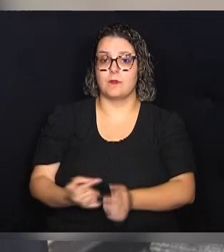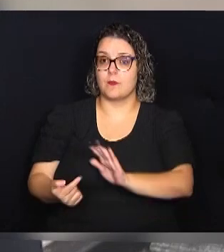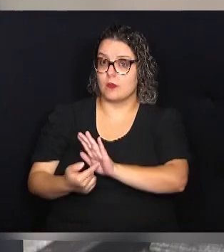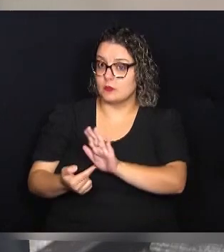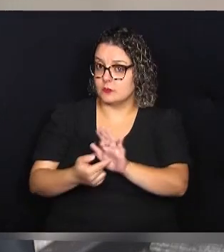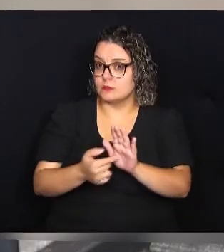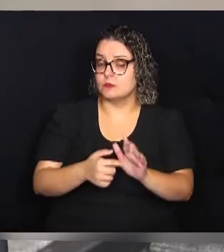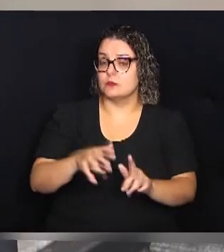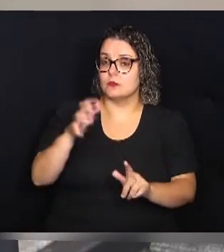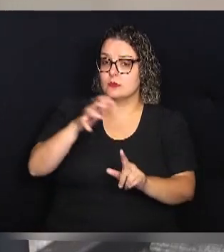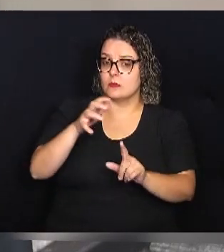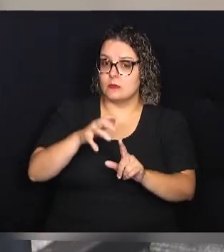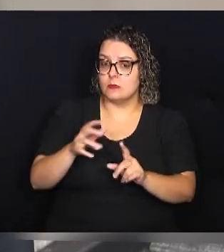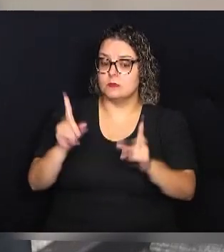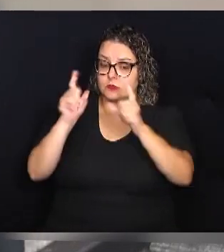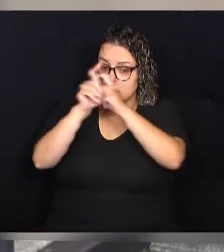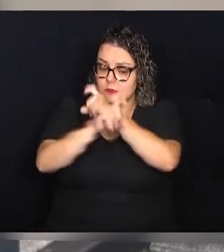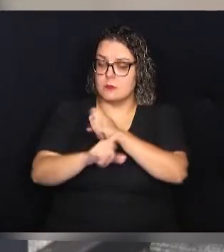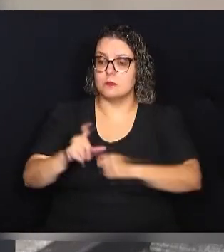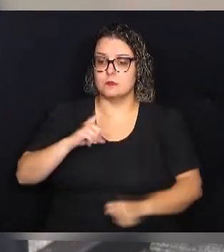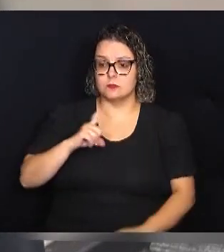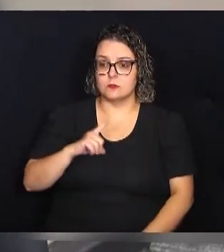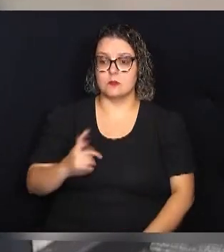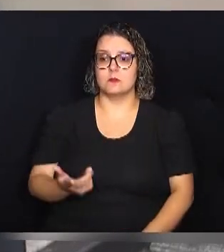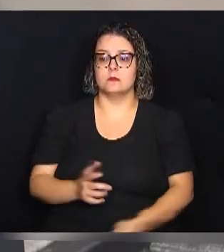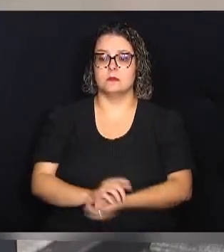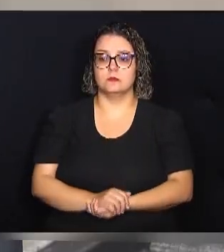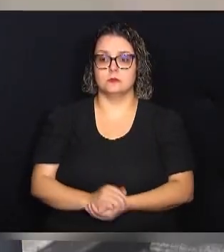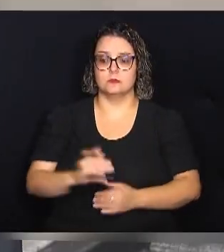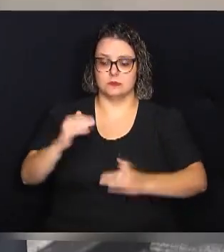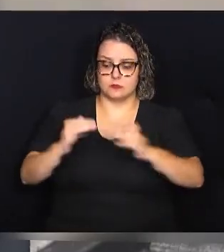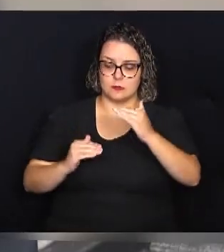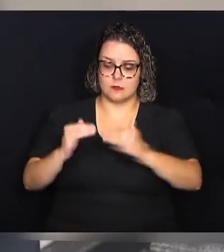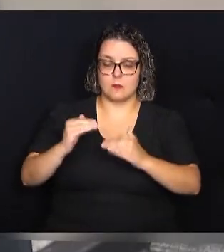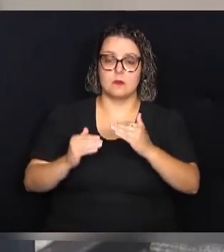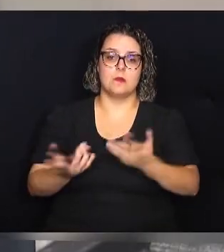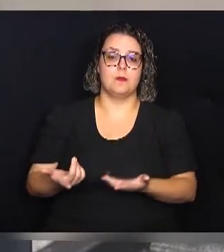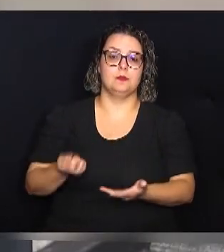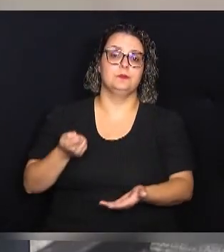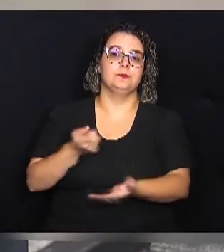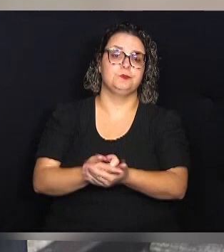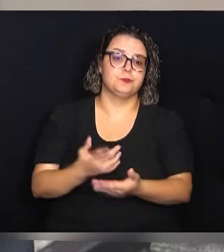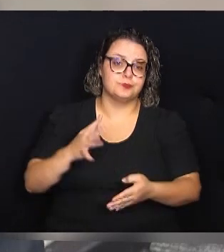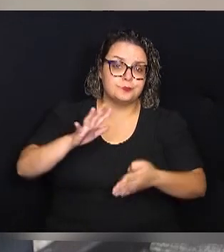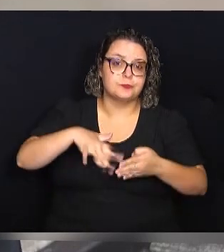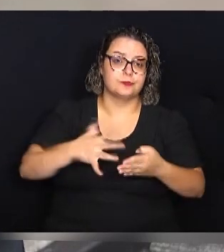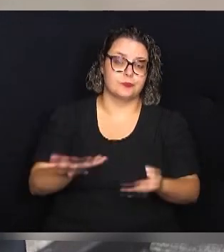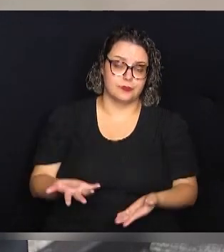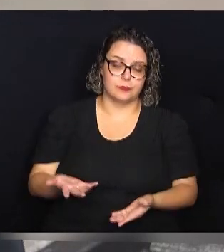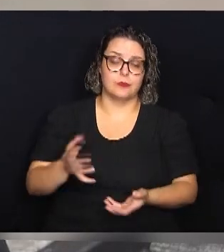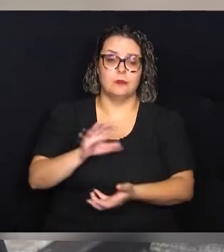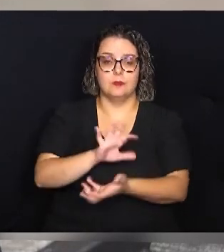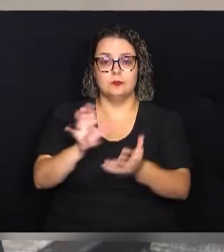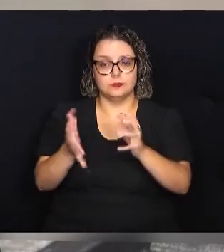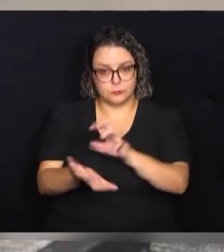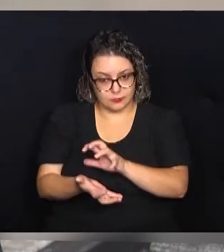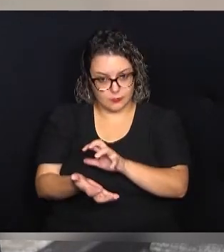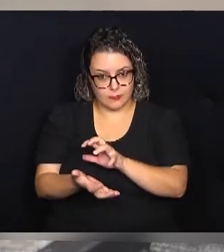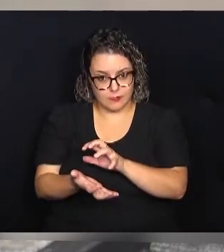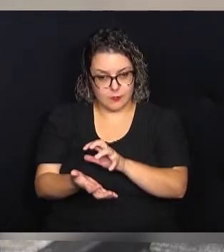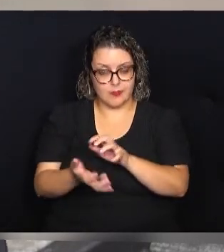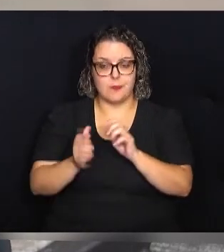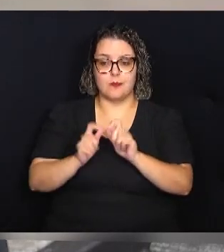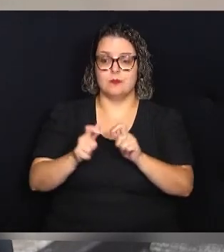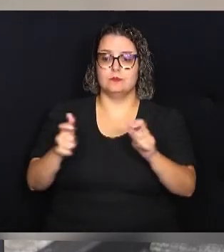do desafio que nós temos para equilibrar as contas. Essa reforma vai fazer com que o crescimento